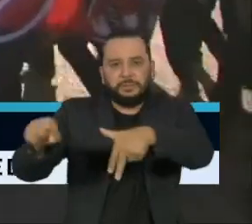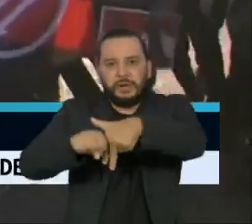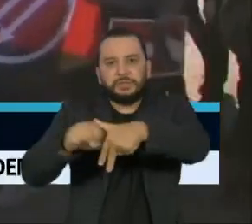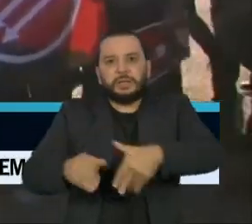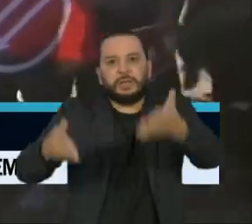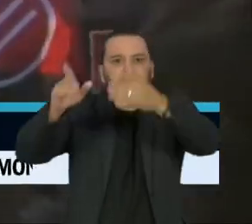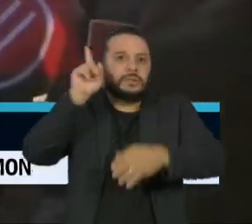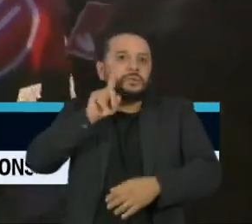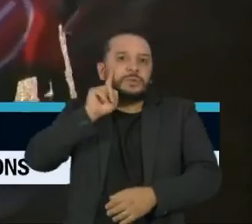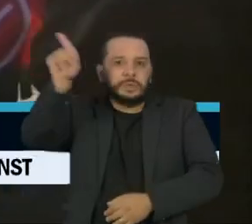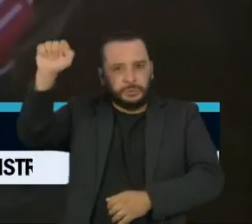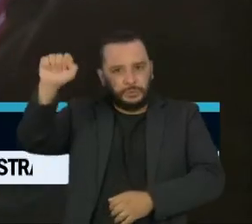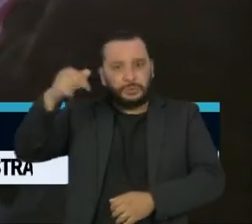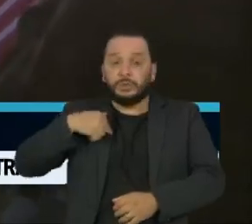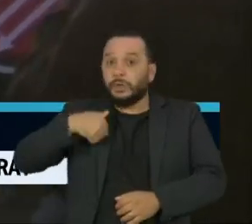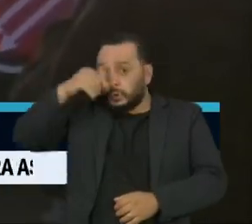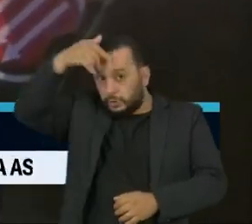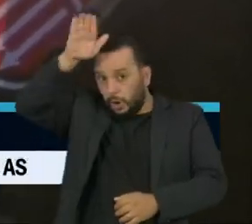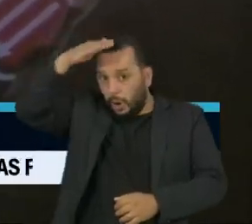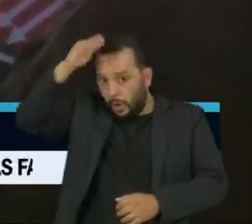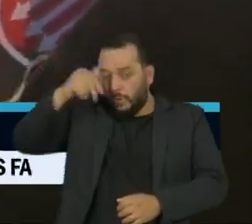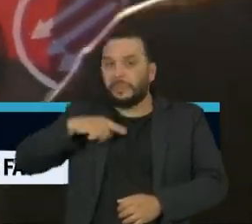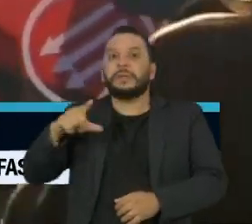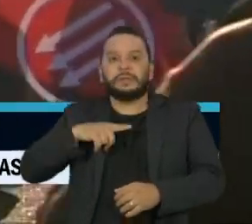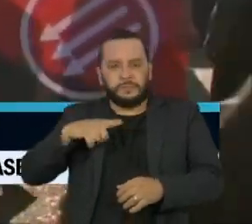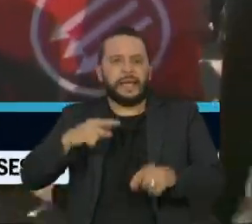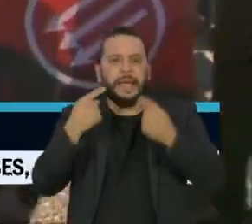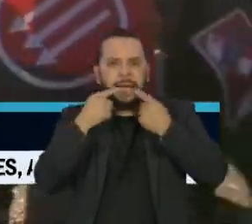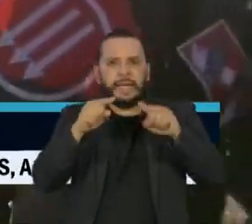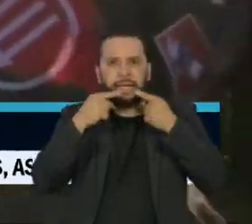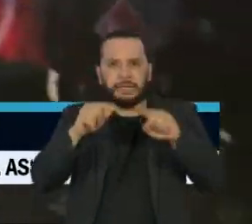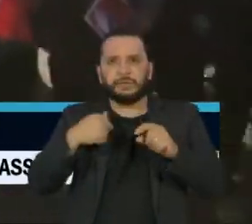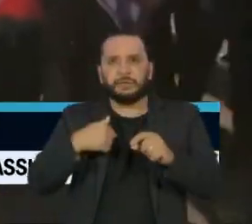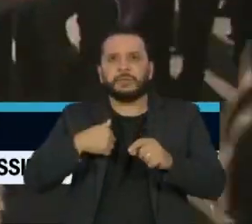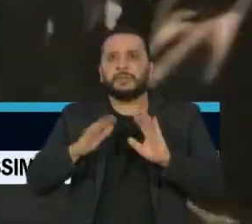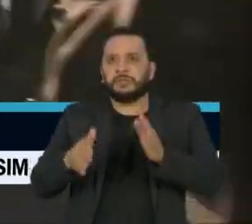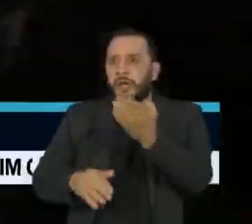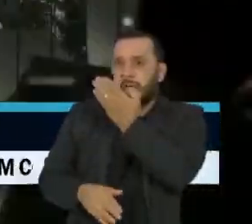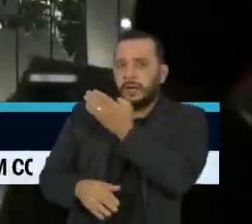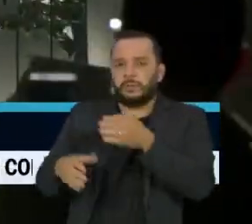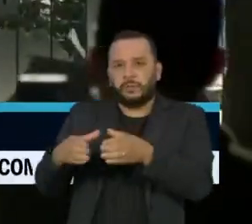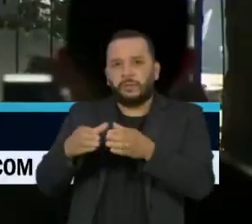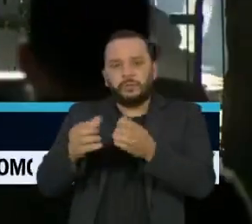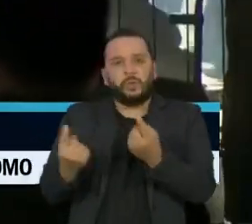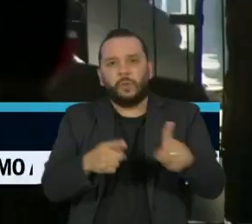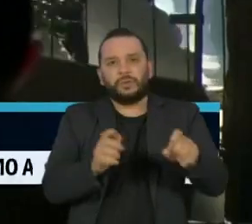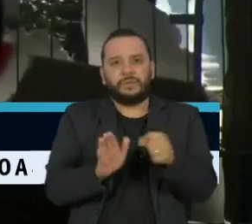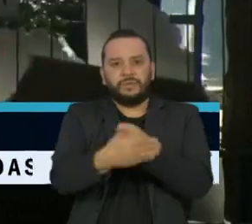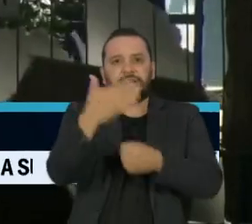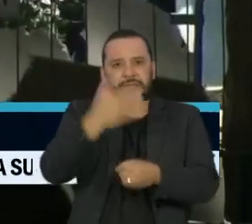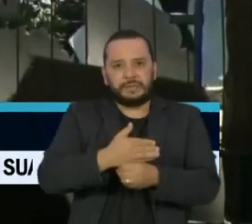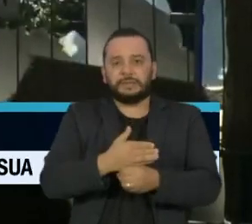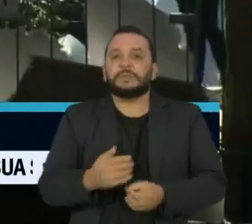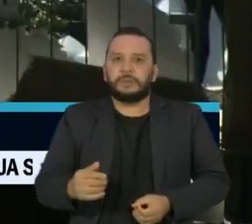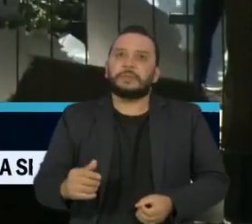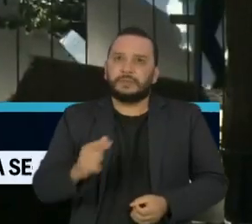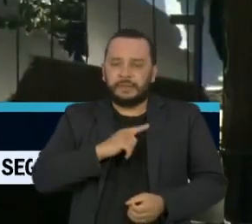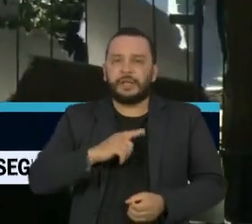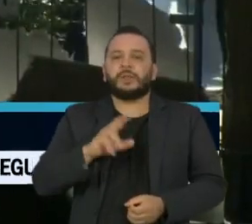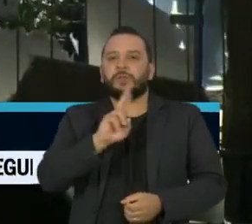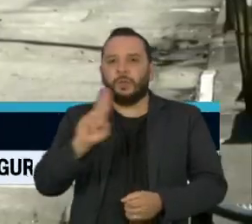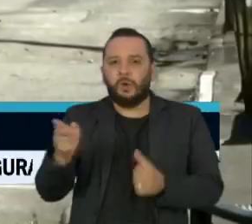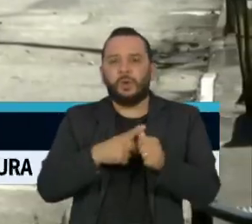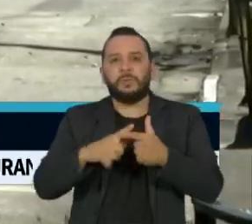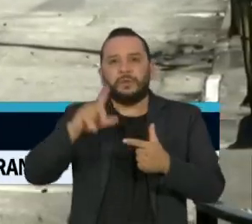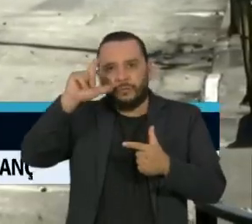dos Estados Unidos, Donald Trump, também é um duro crítico dos chamados antifas em seu país. O dossiê contém nome, foto, telefone